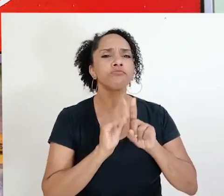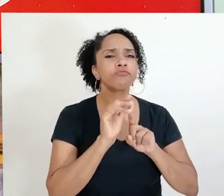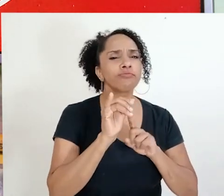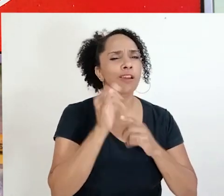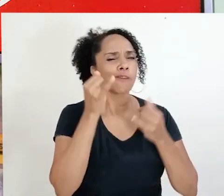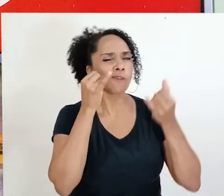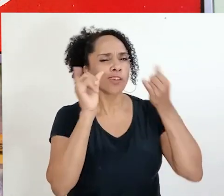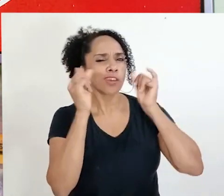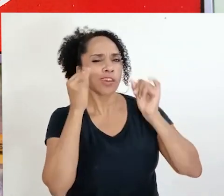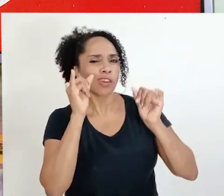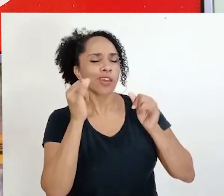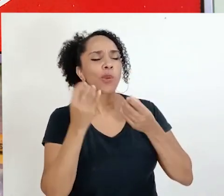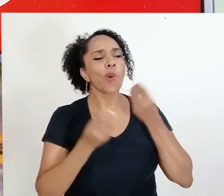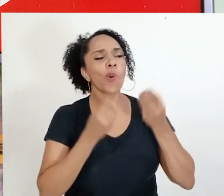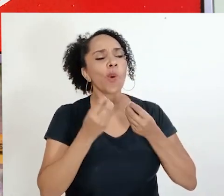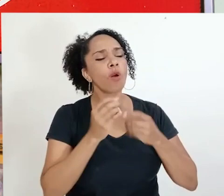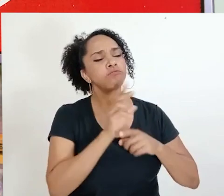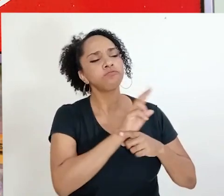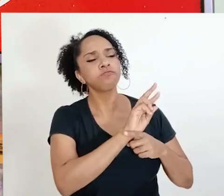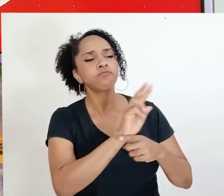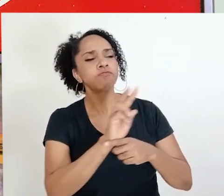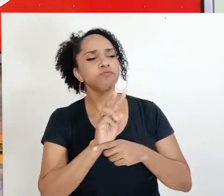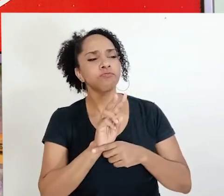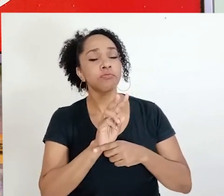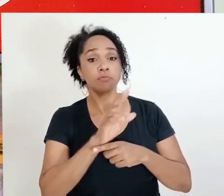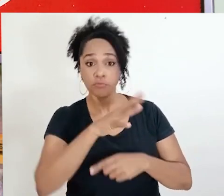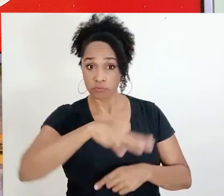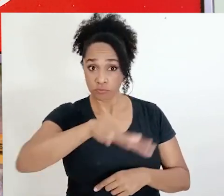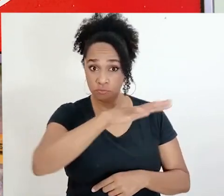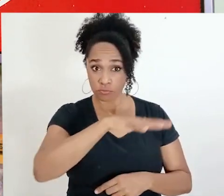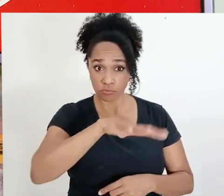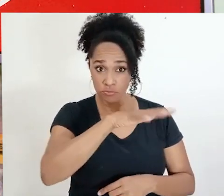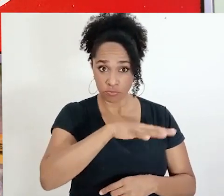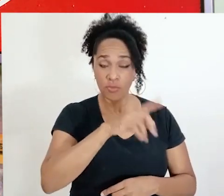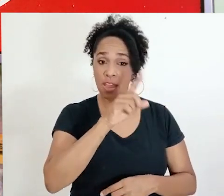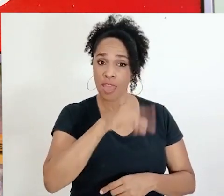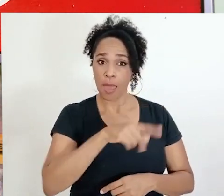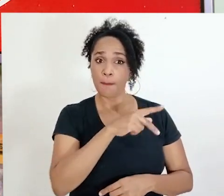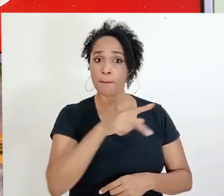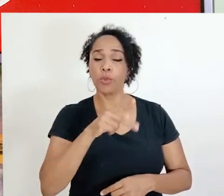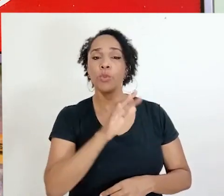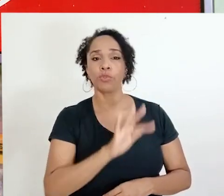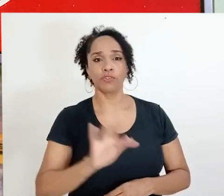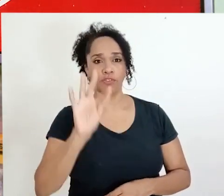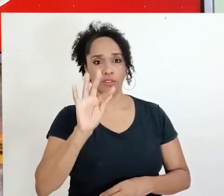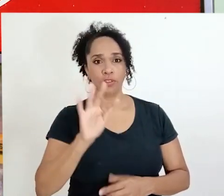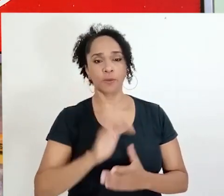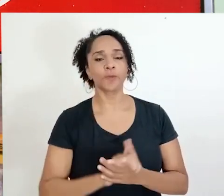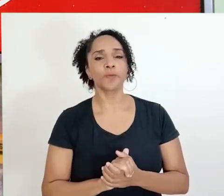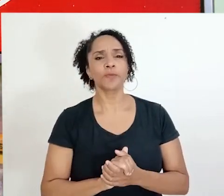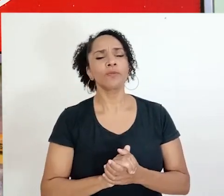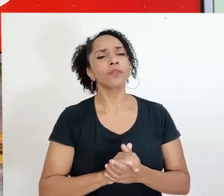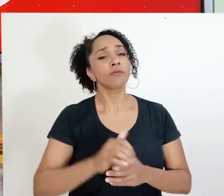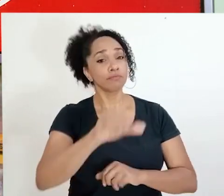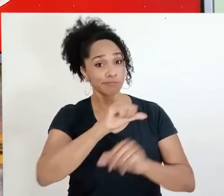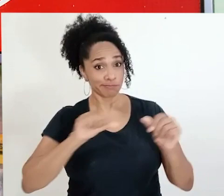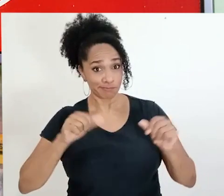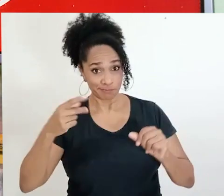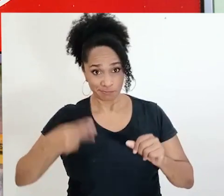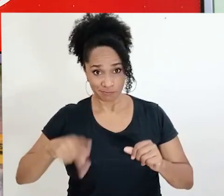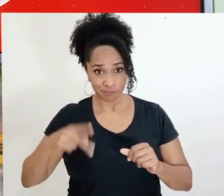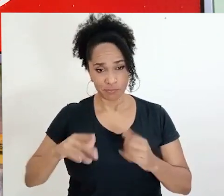ao assédio sexual de órgãos da administração pública federal. No nosso contexto de IFBA,